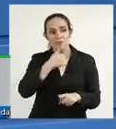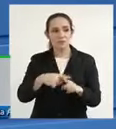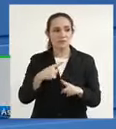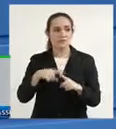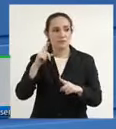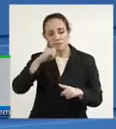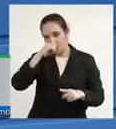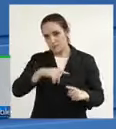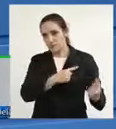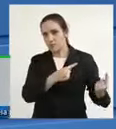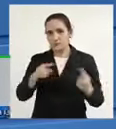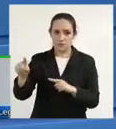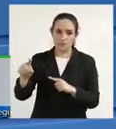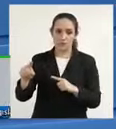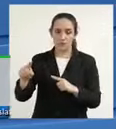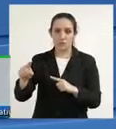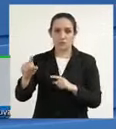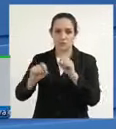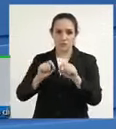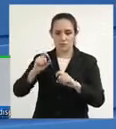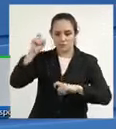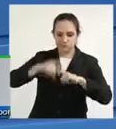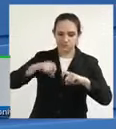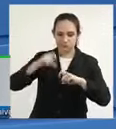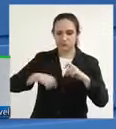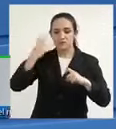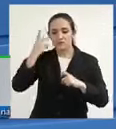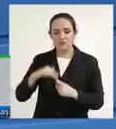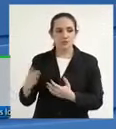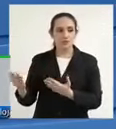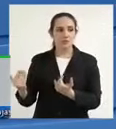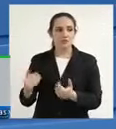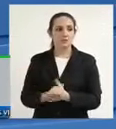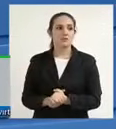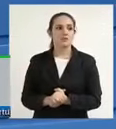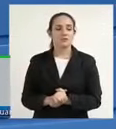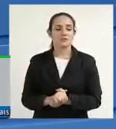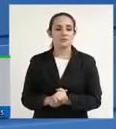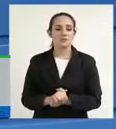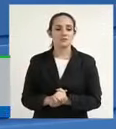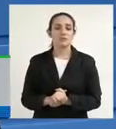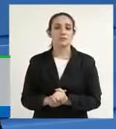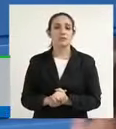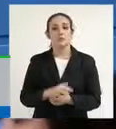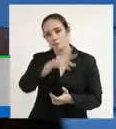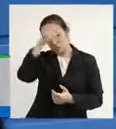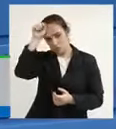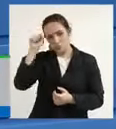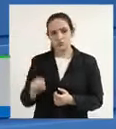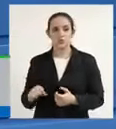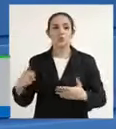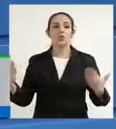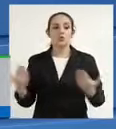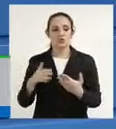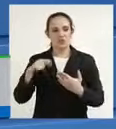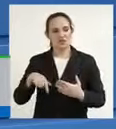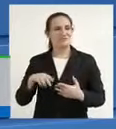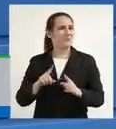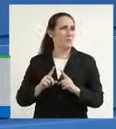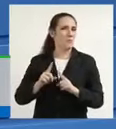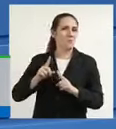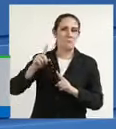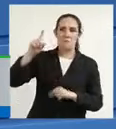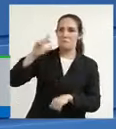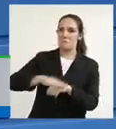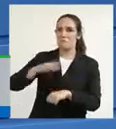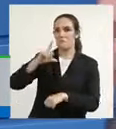violência sexual contra as nossas crianças. Mato Grosso do Sul hoje lidera o ranking nacional e